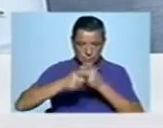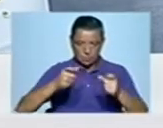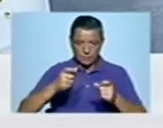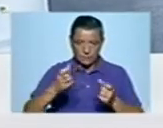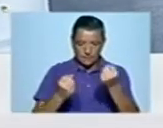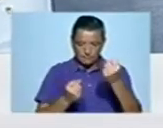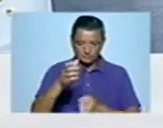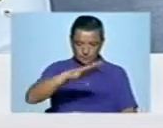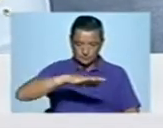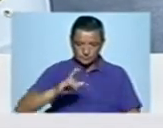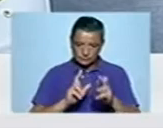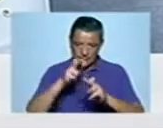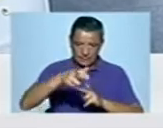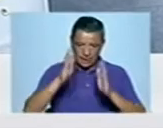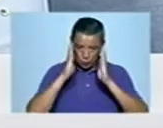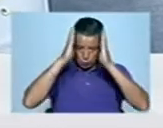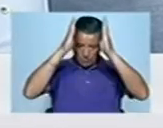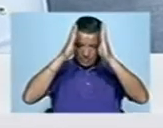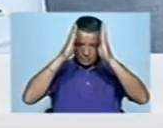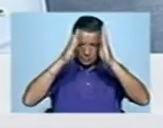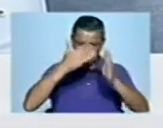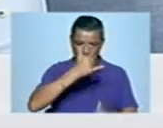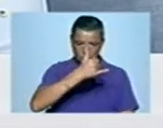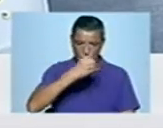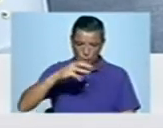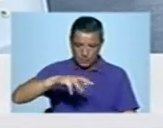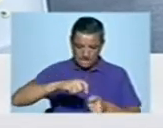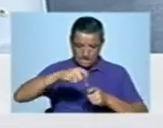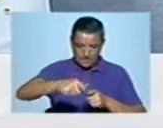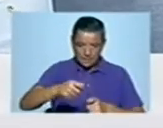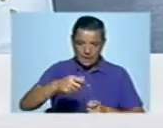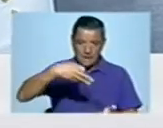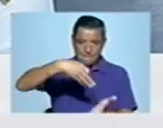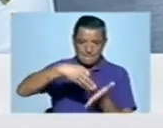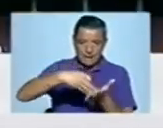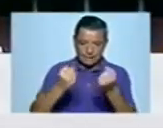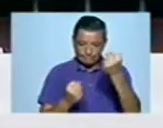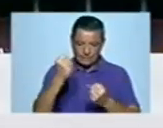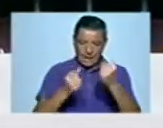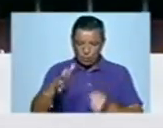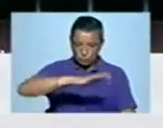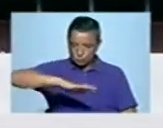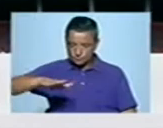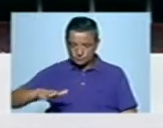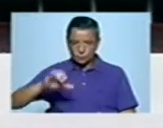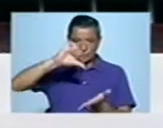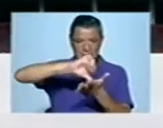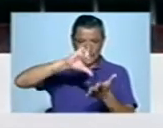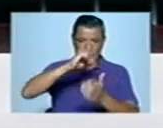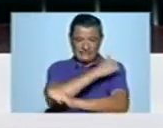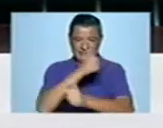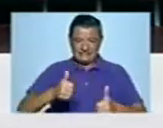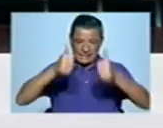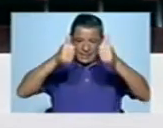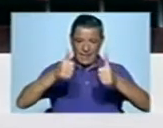Podem estacionar logo à entrada de Tomar, que fica a cerca de 200 metros, temos um parque, que fica a cerca de 200 metros do centro da cidade,